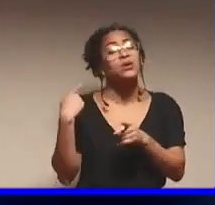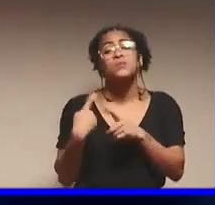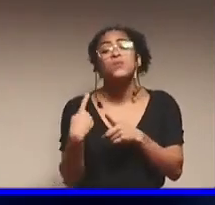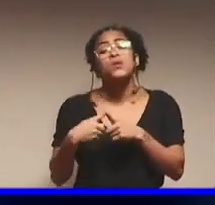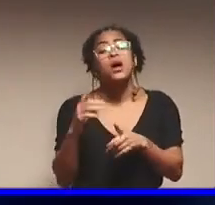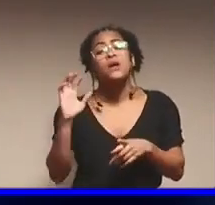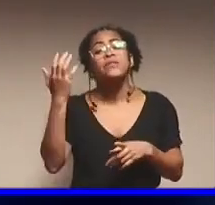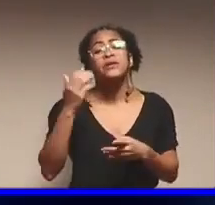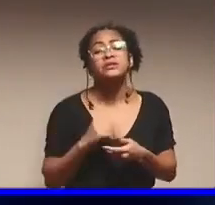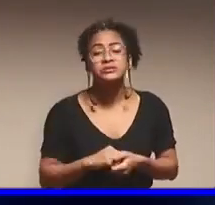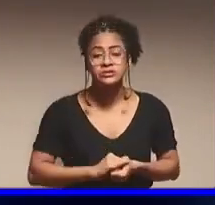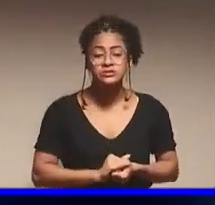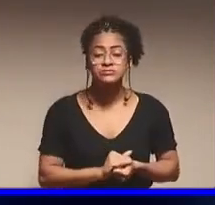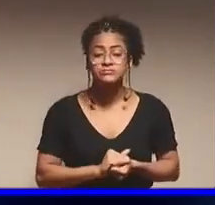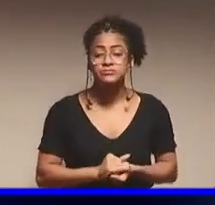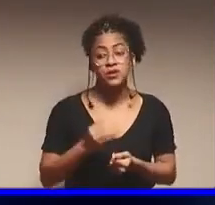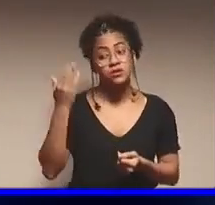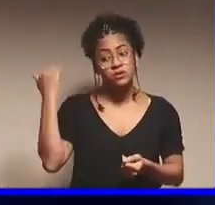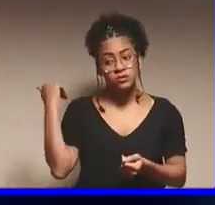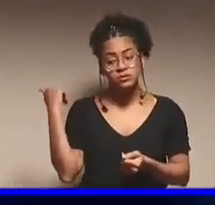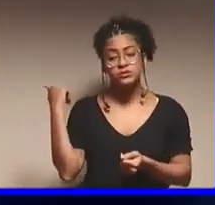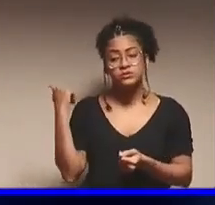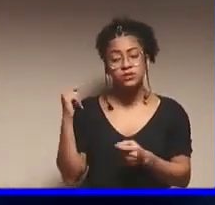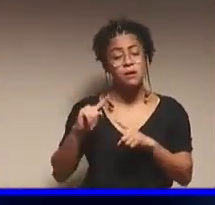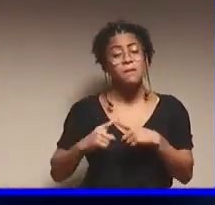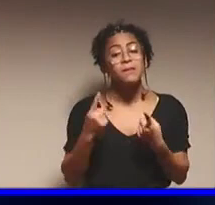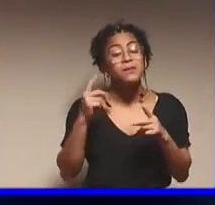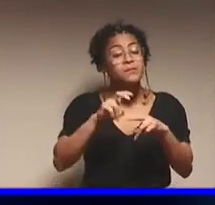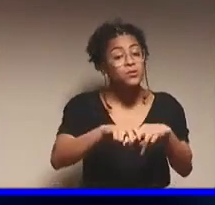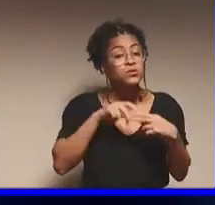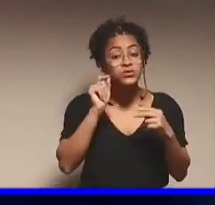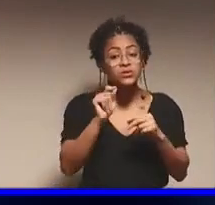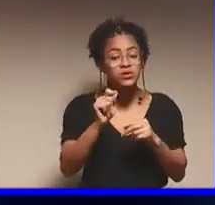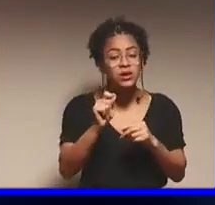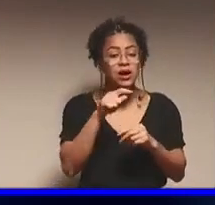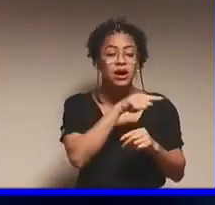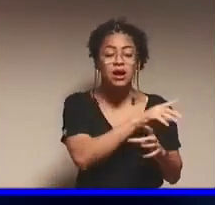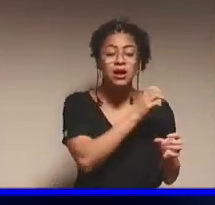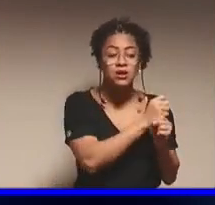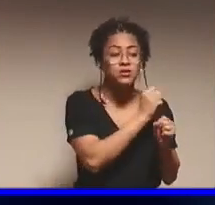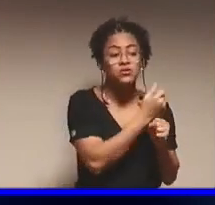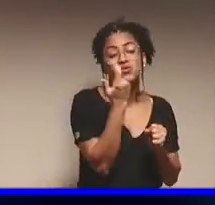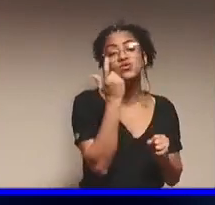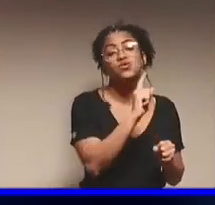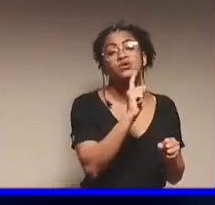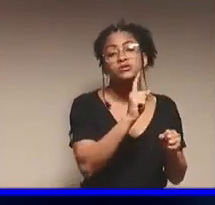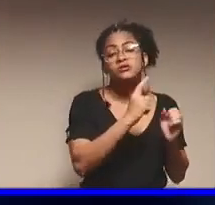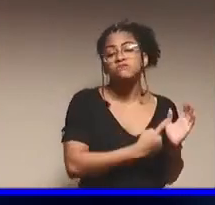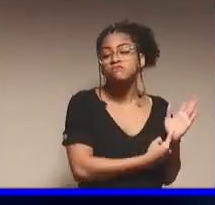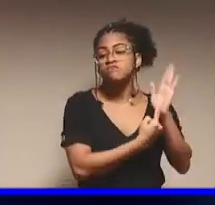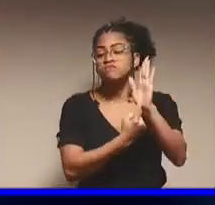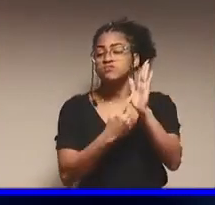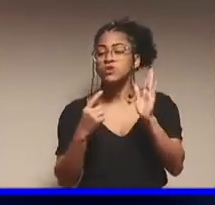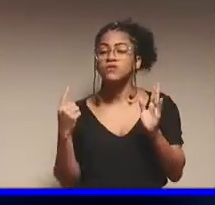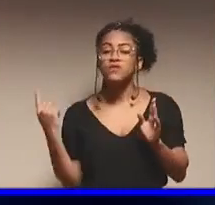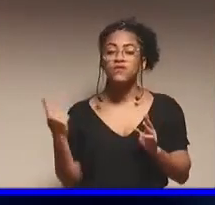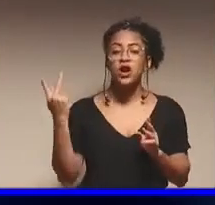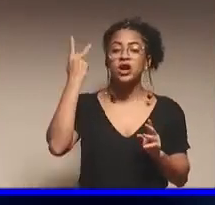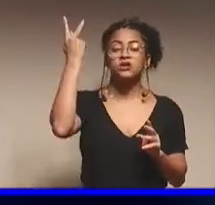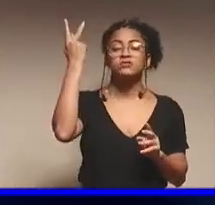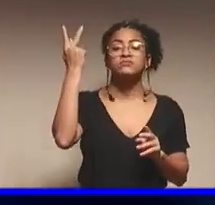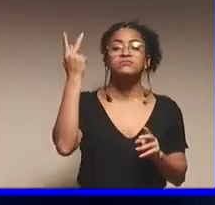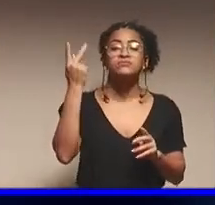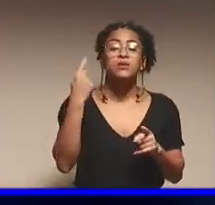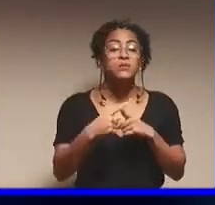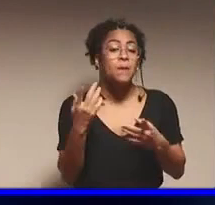acontece? Ou acontecia? Justamente porque aquele contador não conseguia gerar valor. Apenas o balancete, um DRI, um balanço,